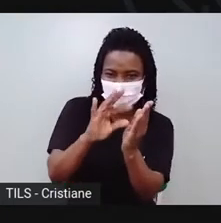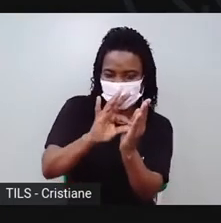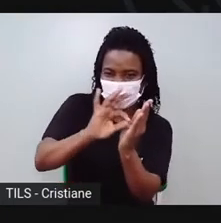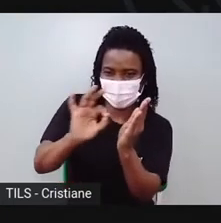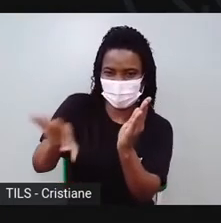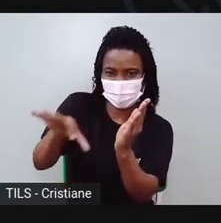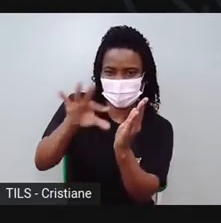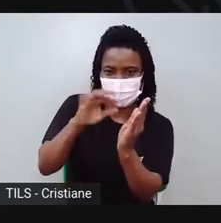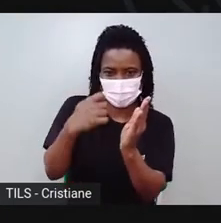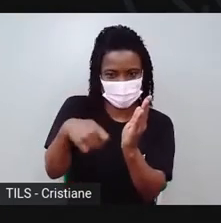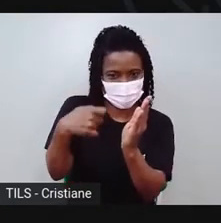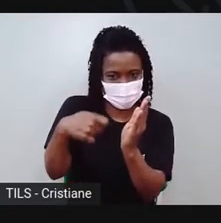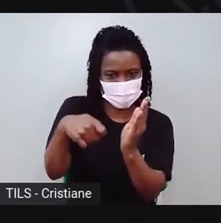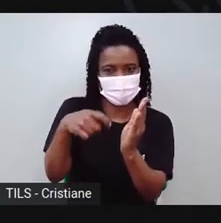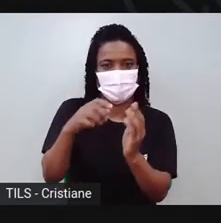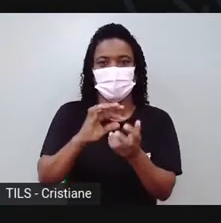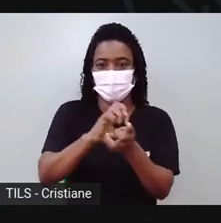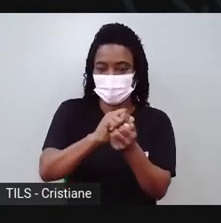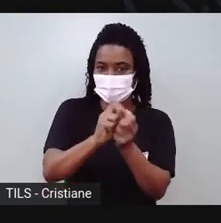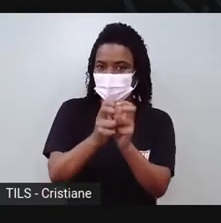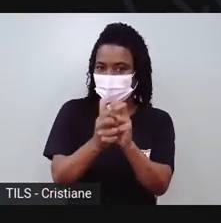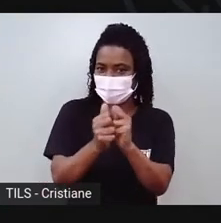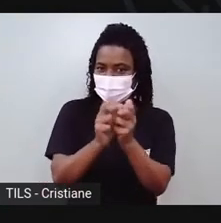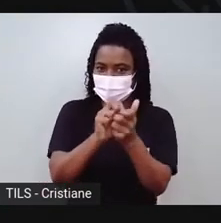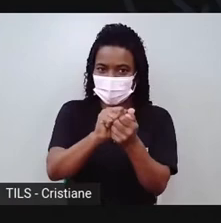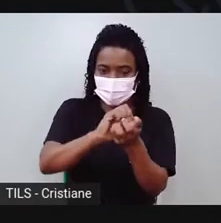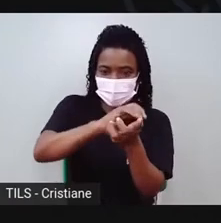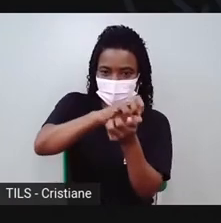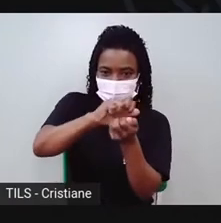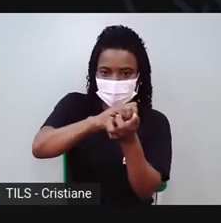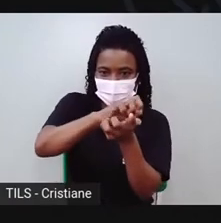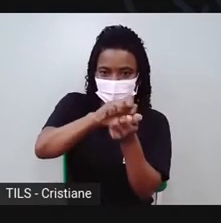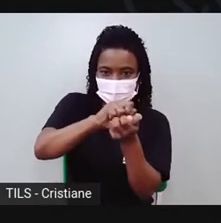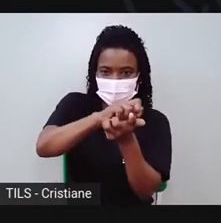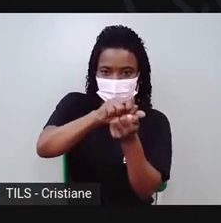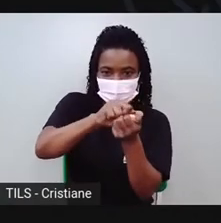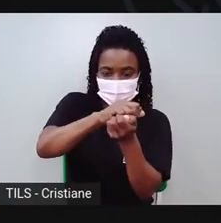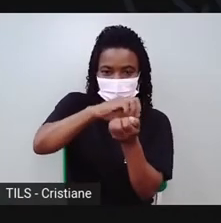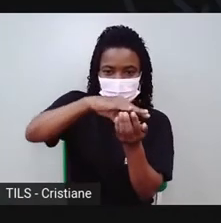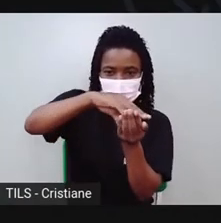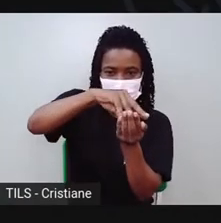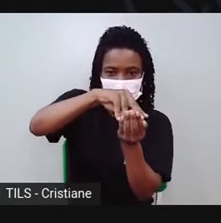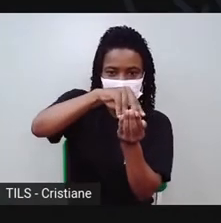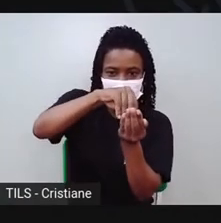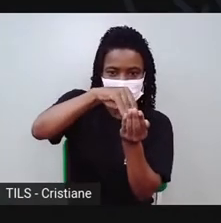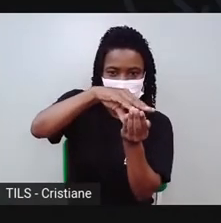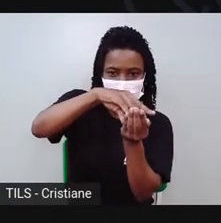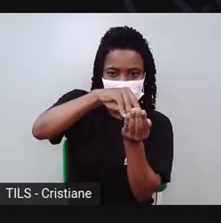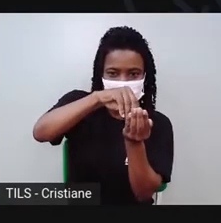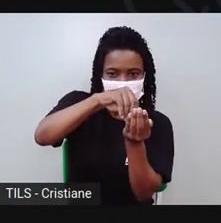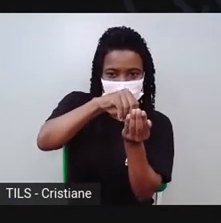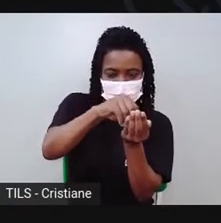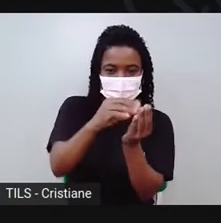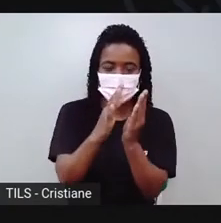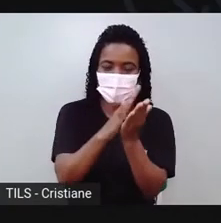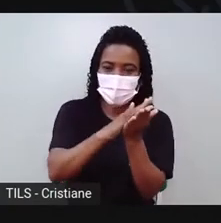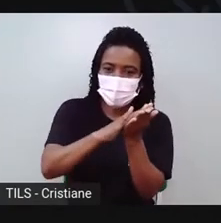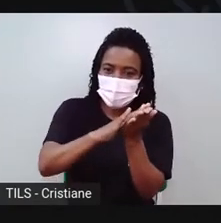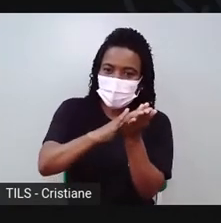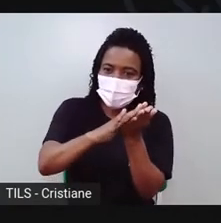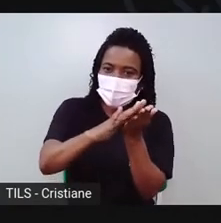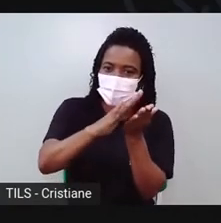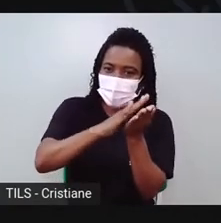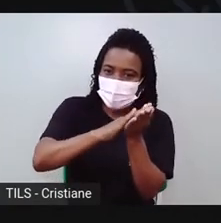mesmo, até ela se misturar toda. Você não sentir nem um pedacinho de pedra, de